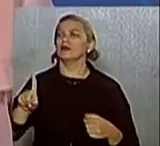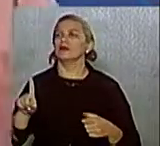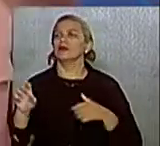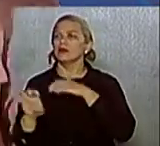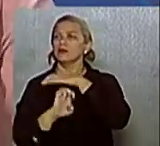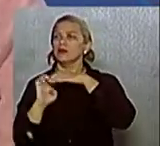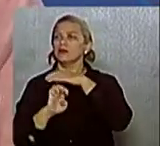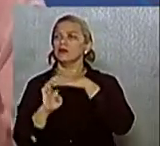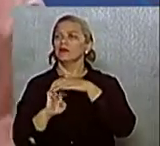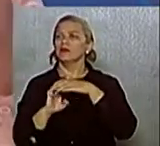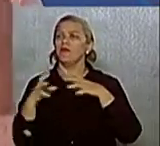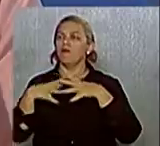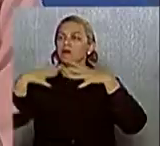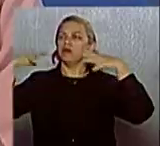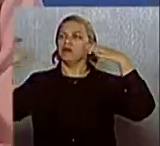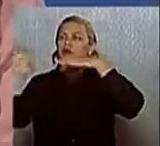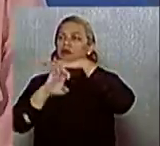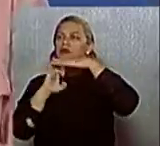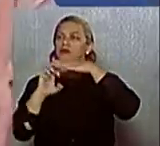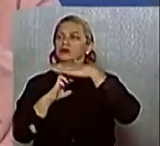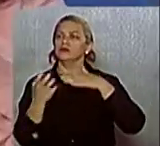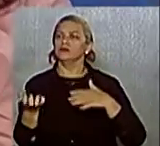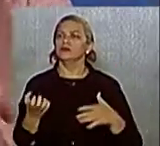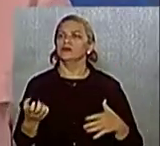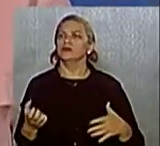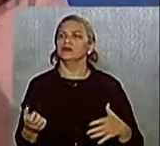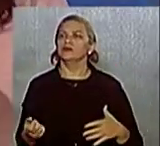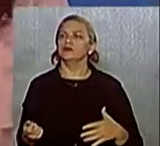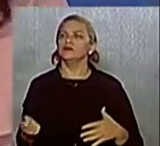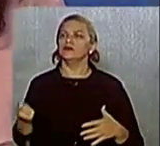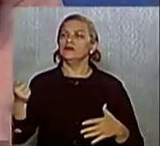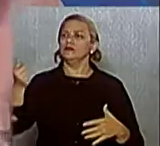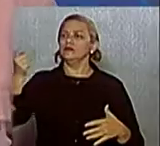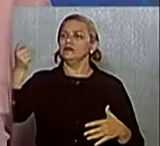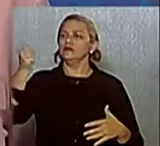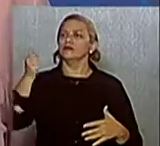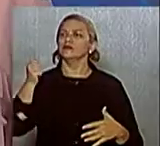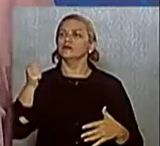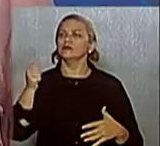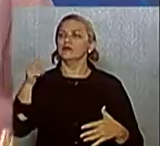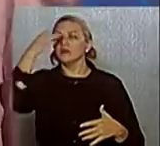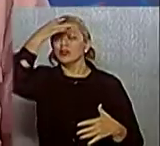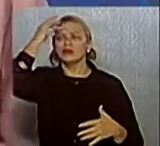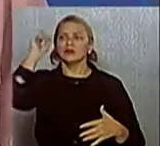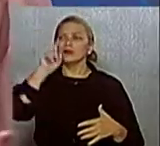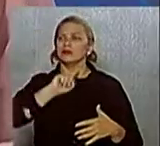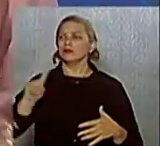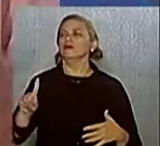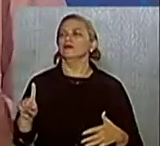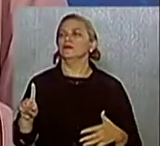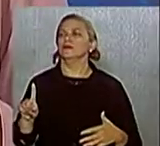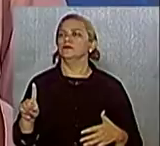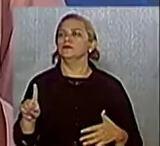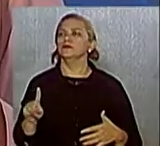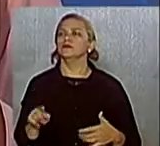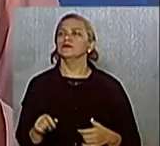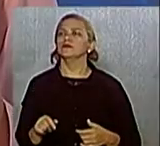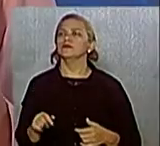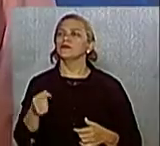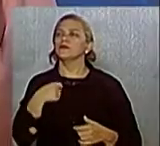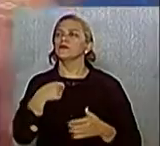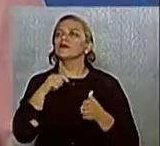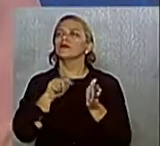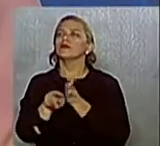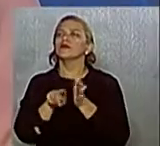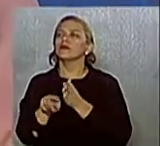Uma grande empresa, ela avisa lucros. A prefeitura não gera lucros. Eu começo a questionar,